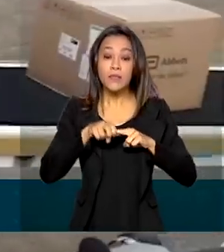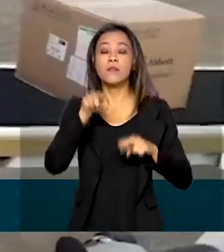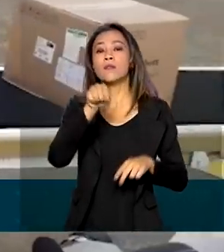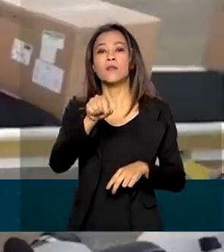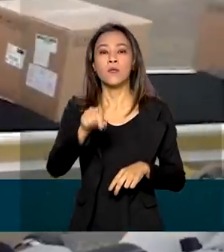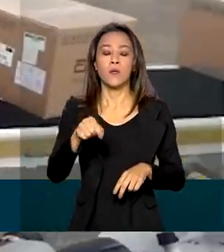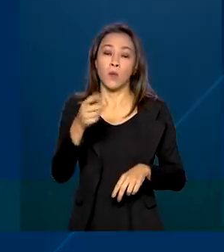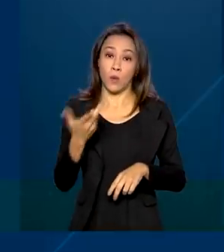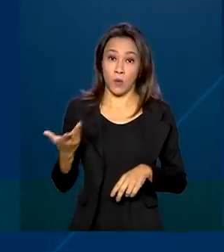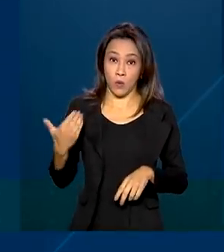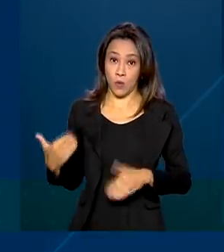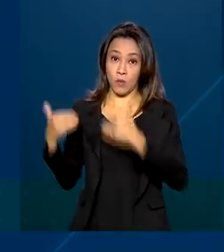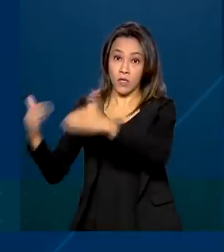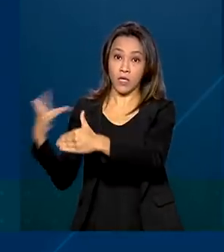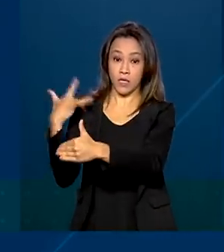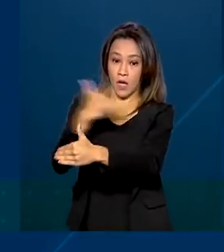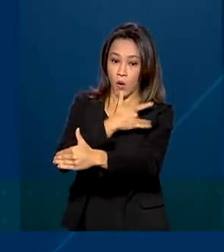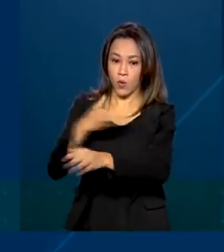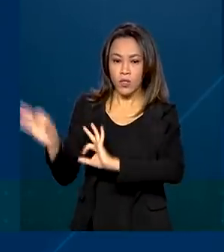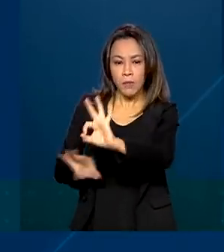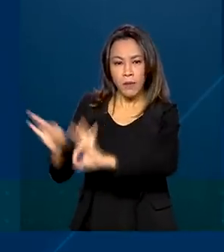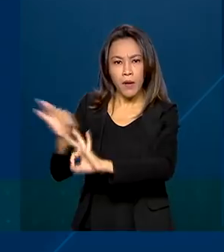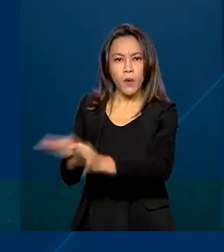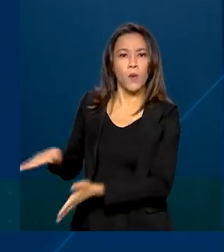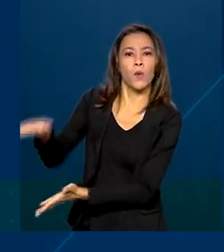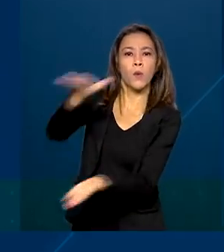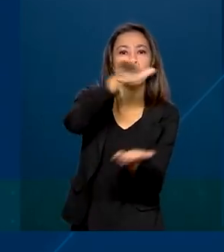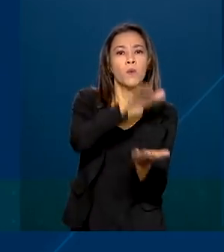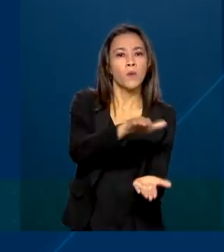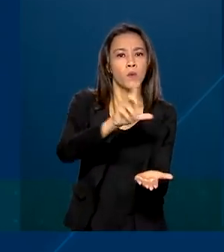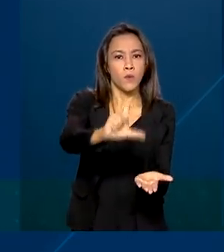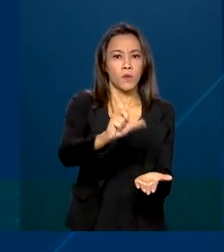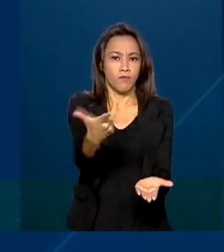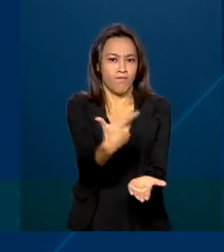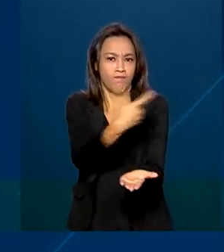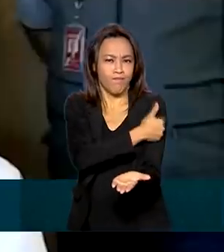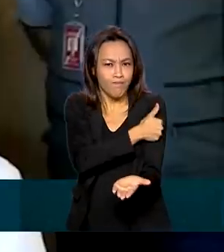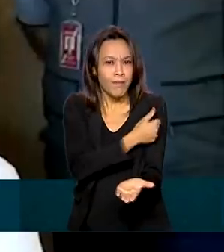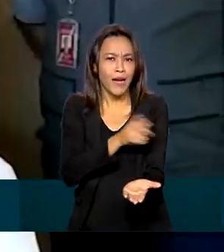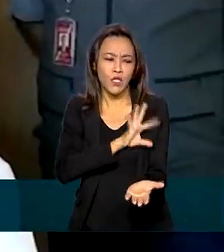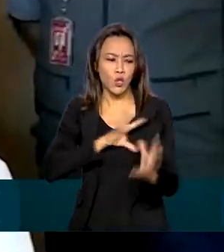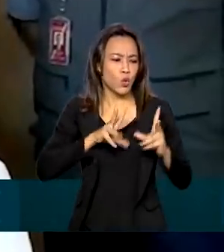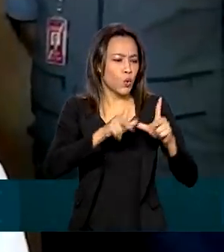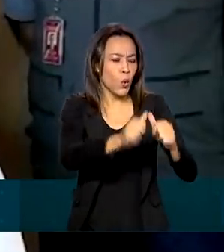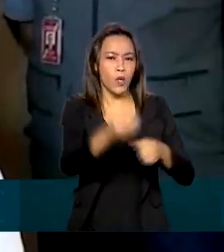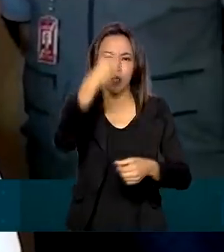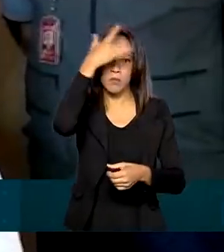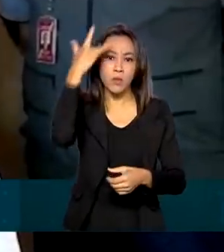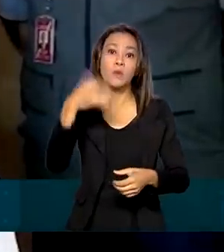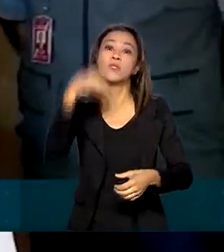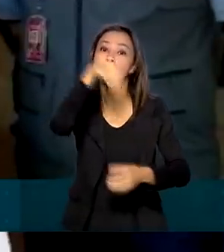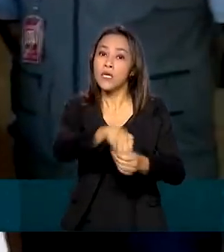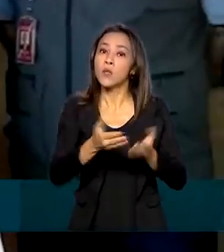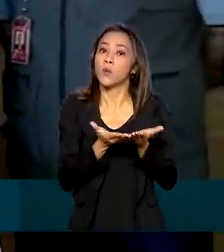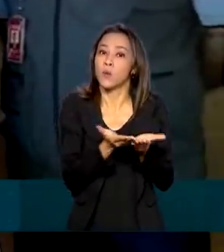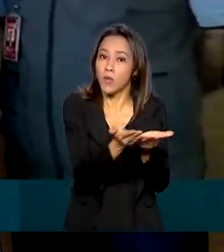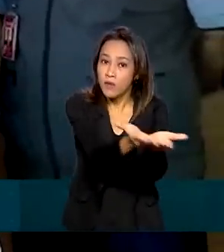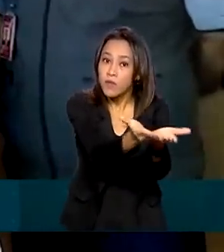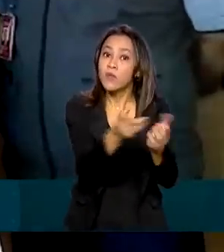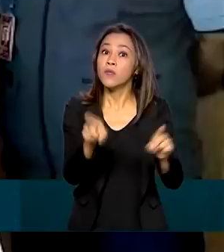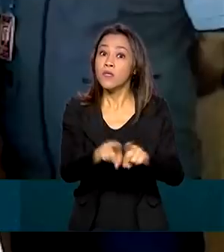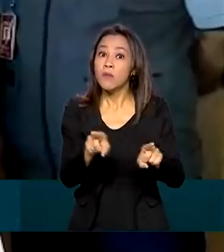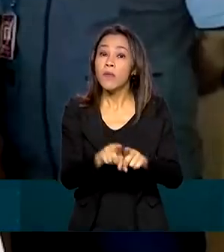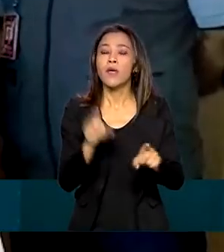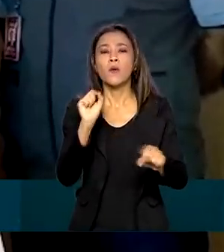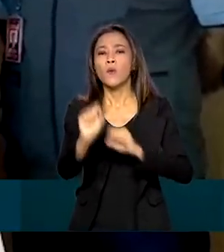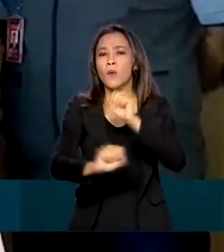isso, o Ministério da Saúde providenciou a testagem de todos os tripulantes, o isolamento da tripulação e o rastreamento